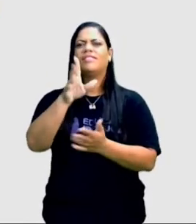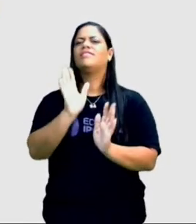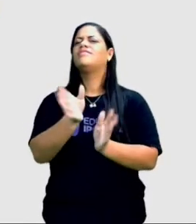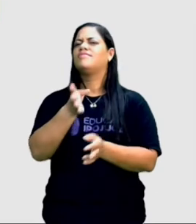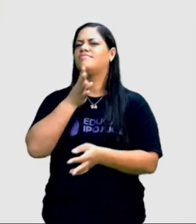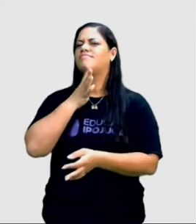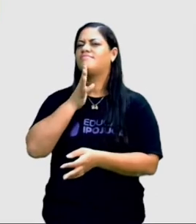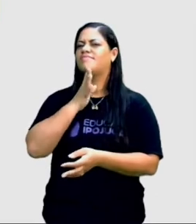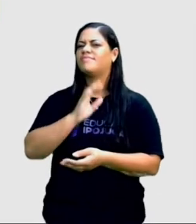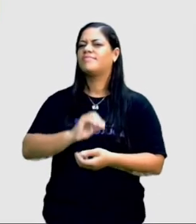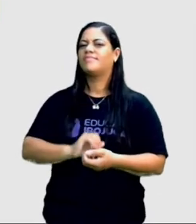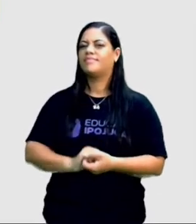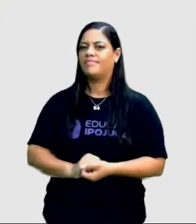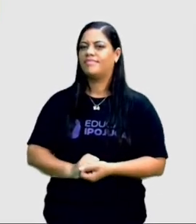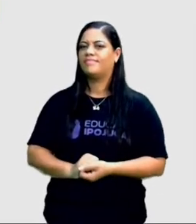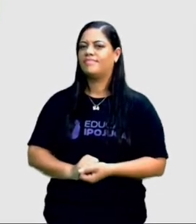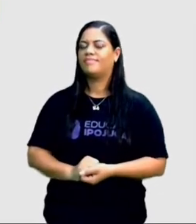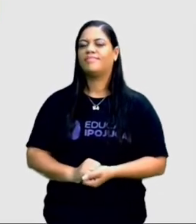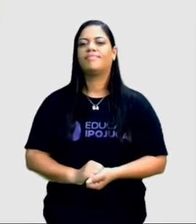já conhecia?